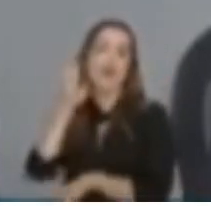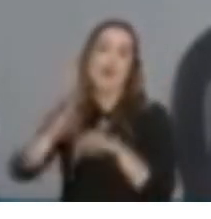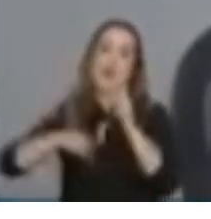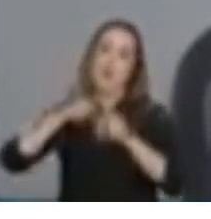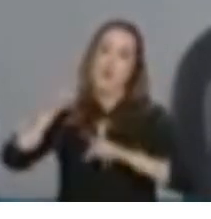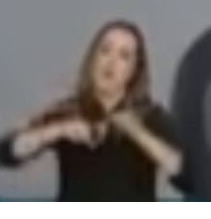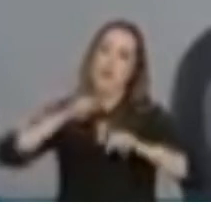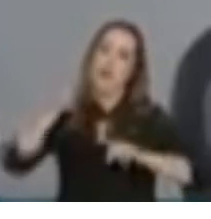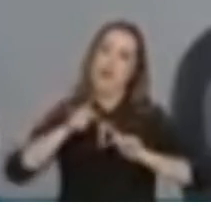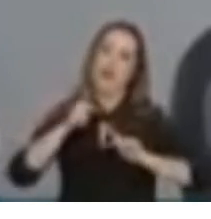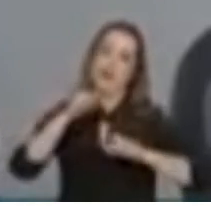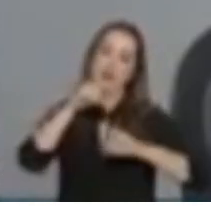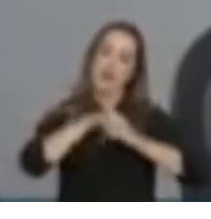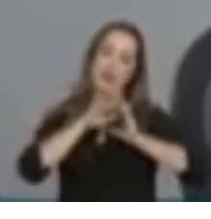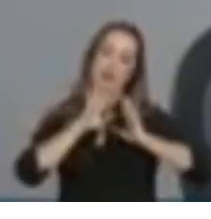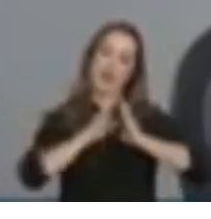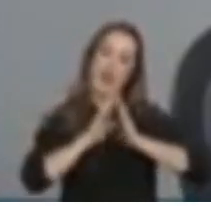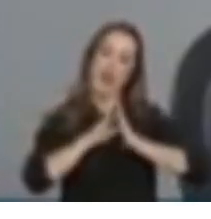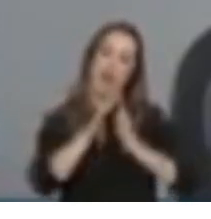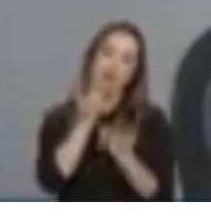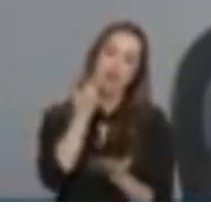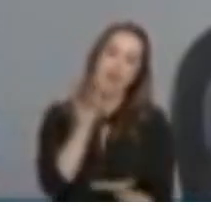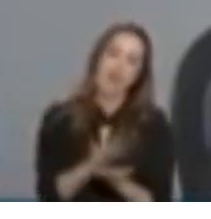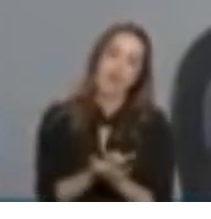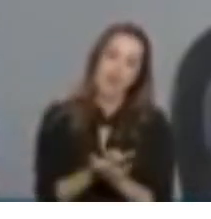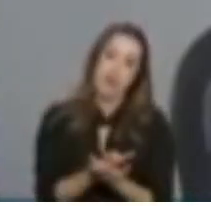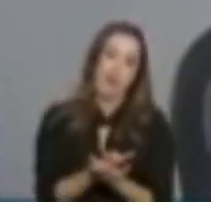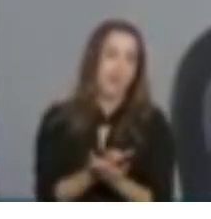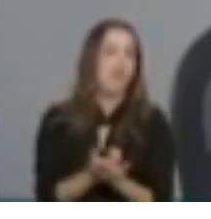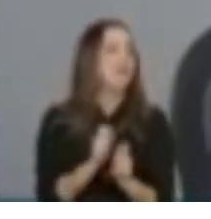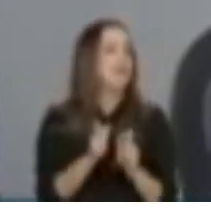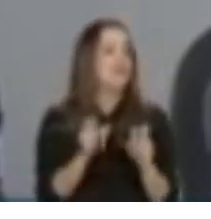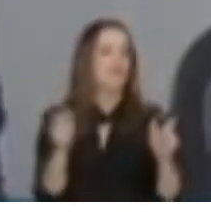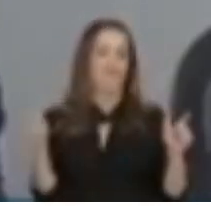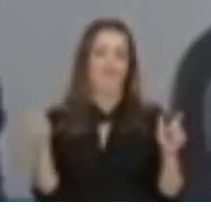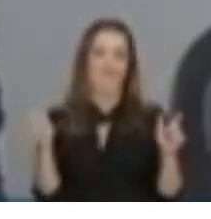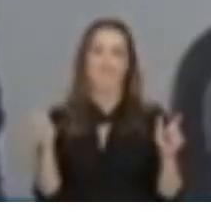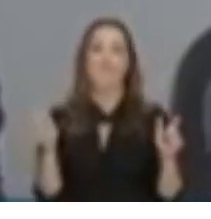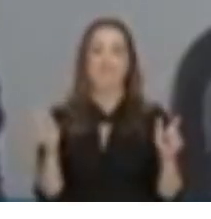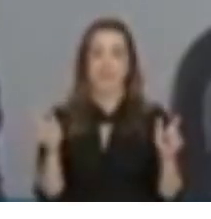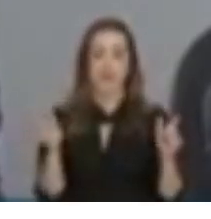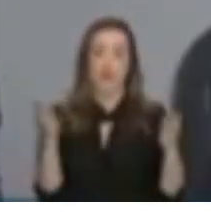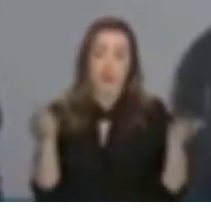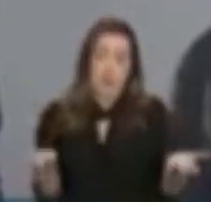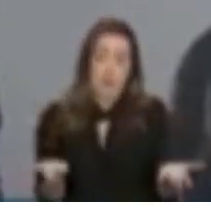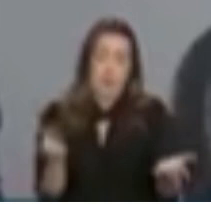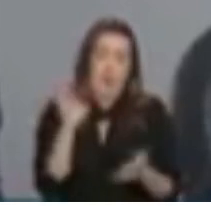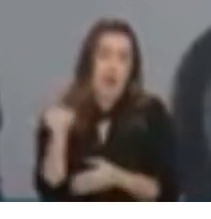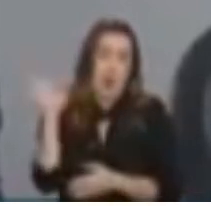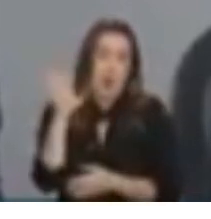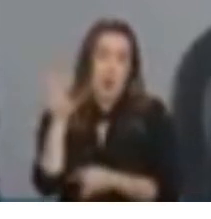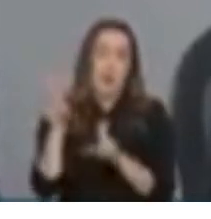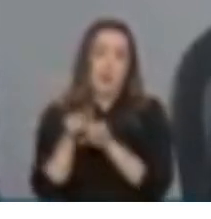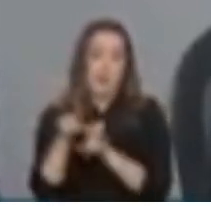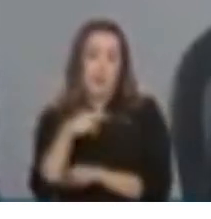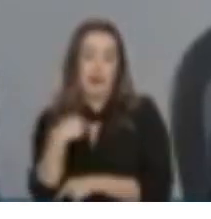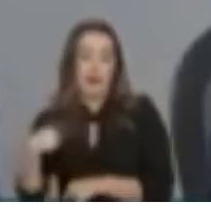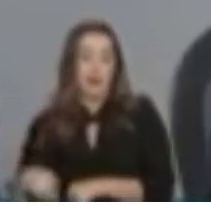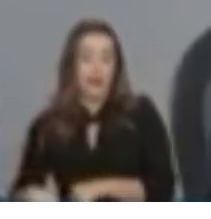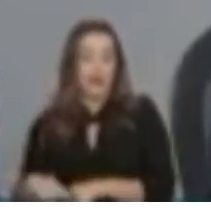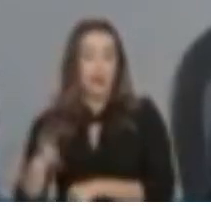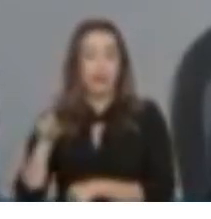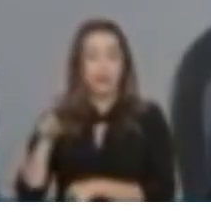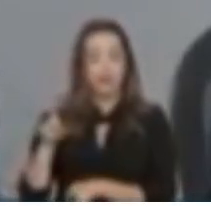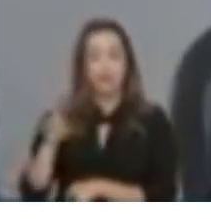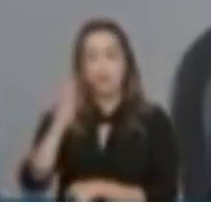intradomiciliar, camada é o maior índice da Europa. A Europa e a China são um dos dois, principalmente